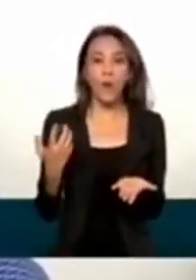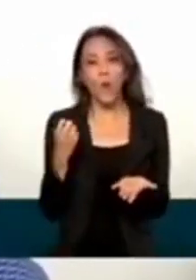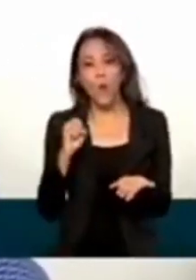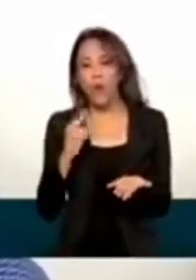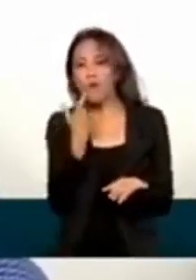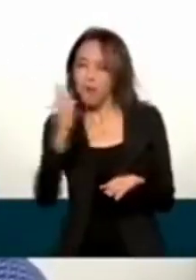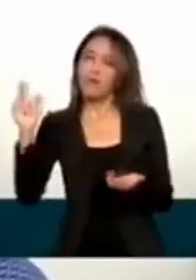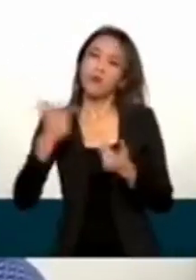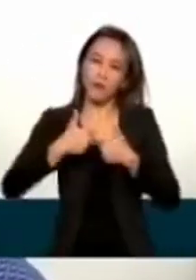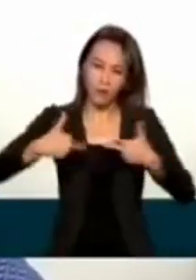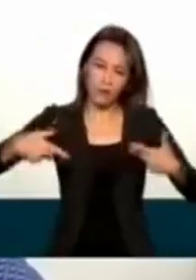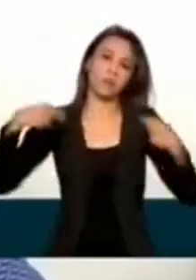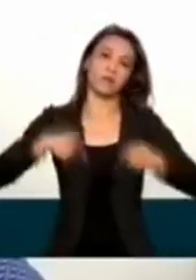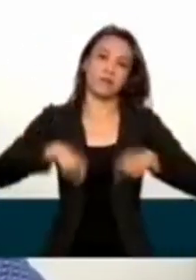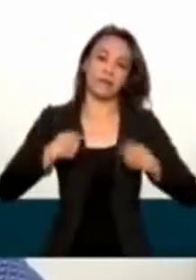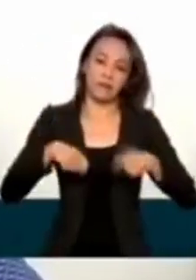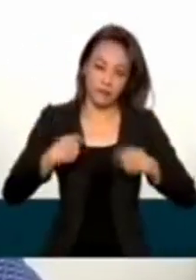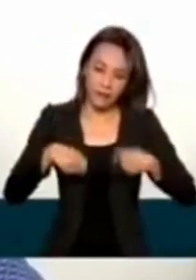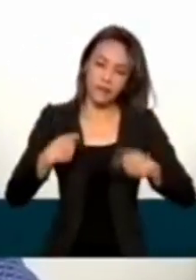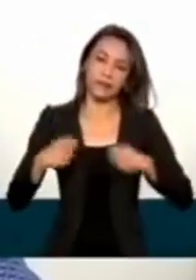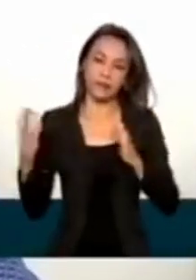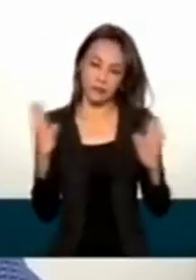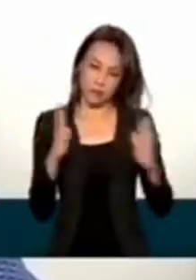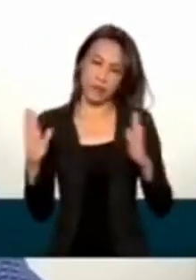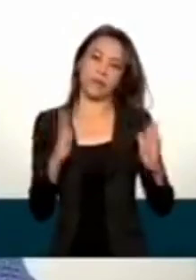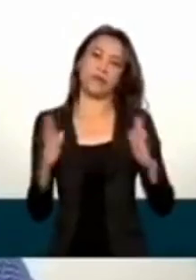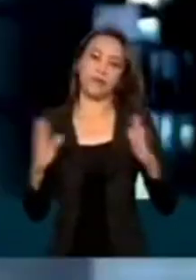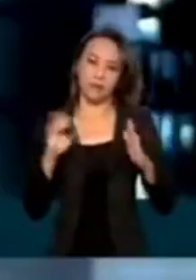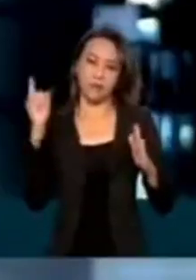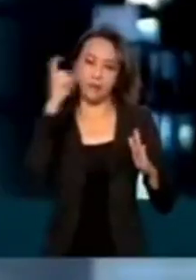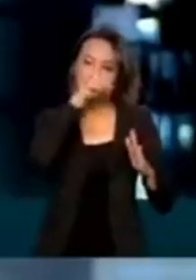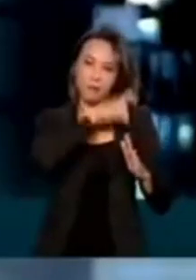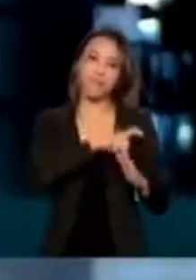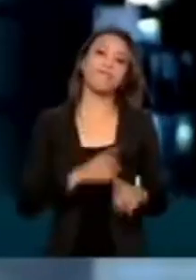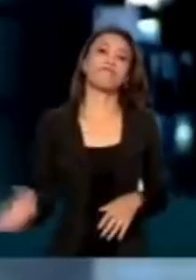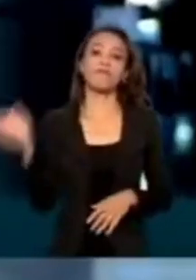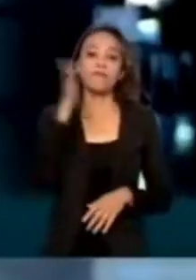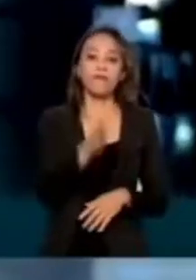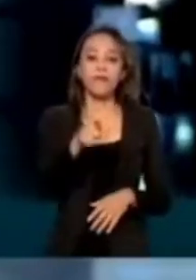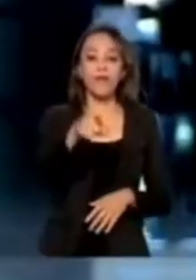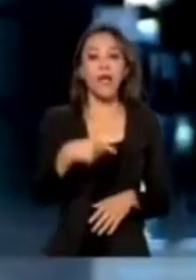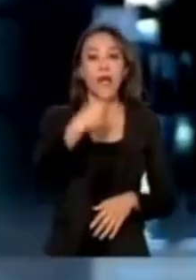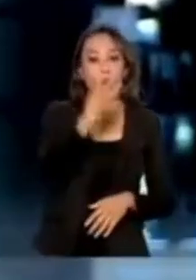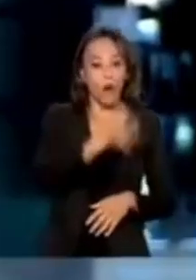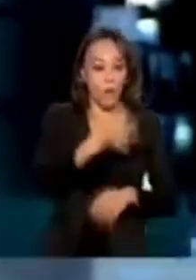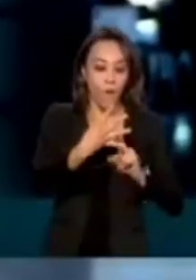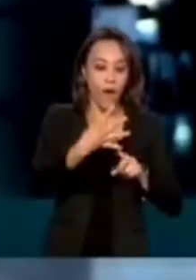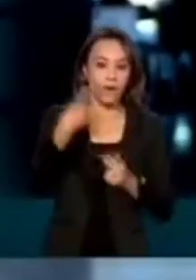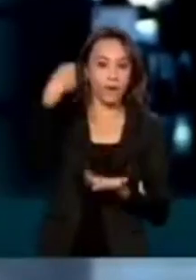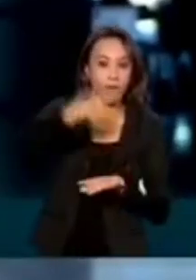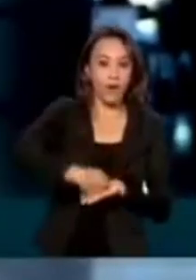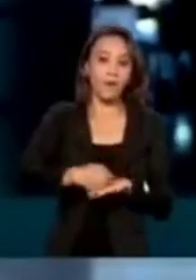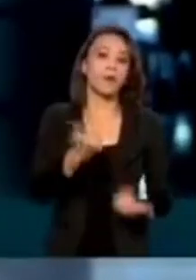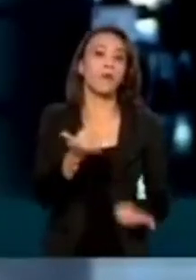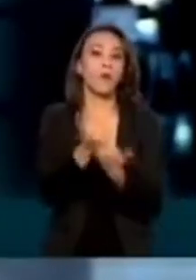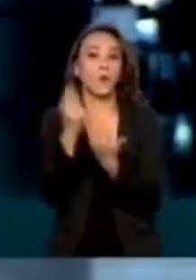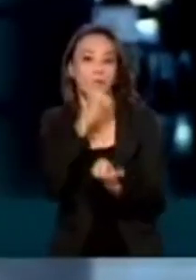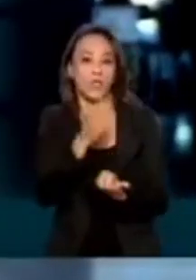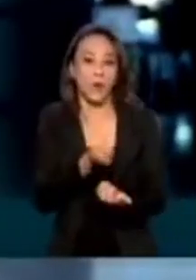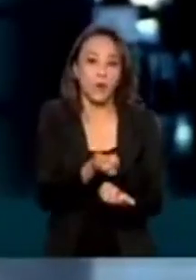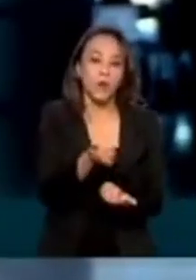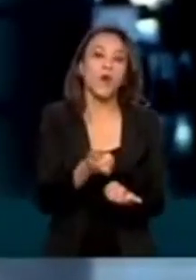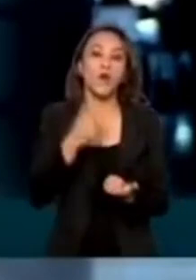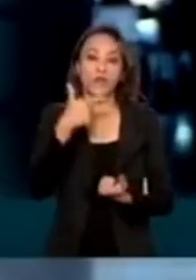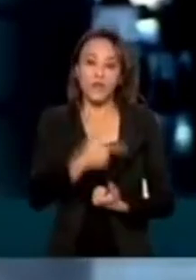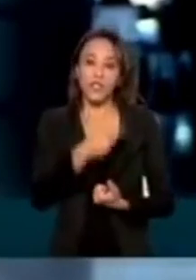outra necessidade que se faça presente no momento dessa situação que estamos vivendo. A quarta etapa de pagamento do auxílio emergencial vai de